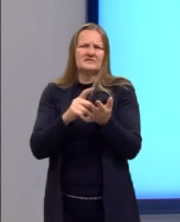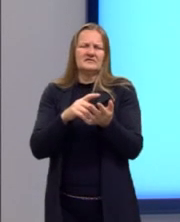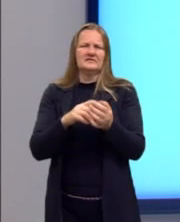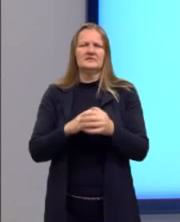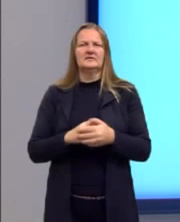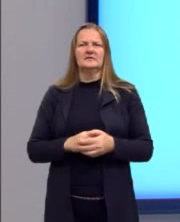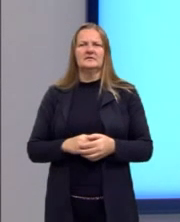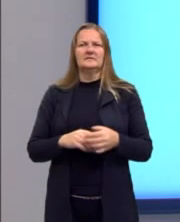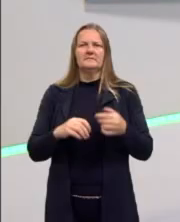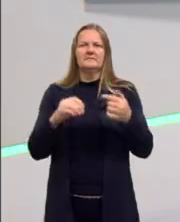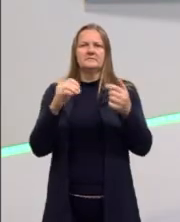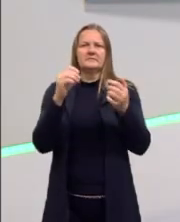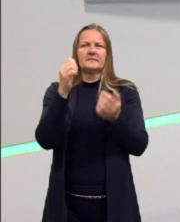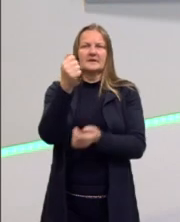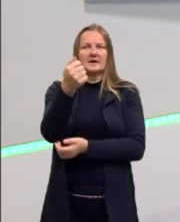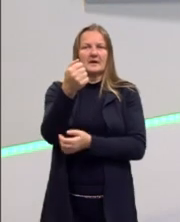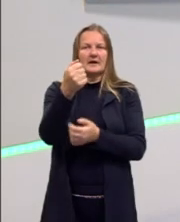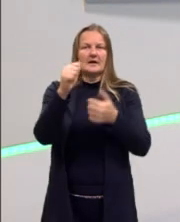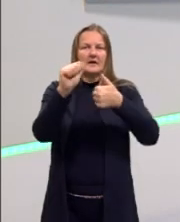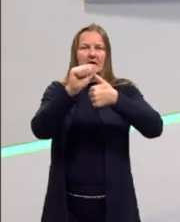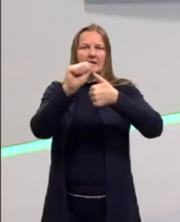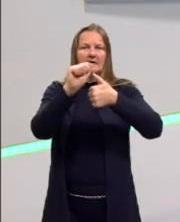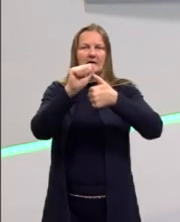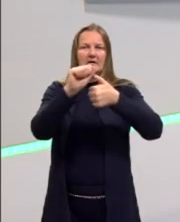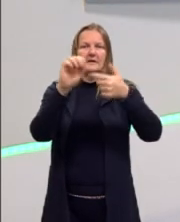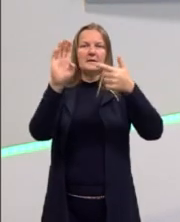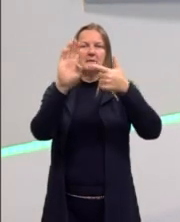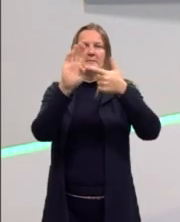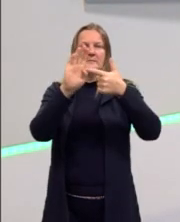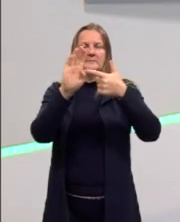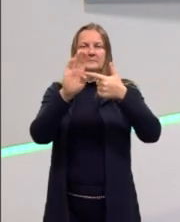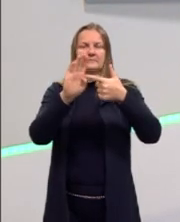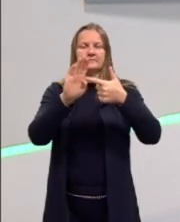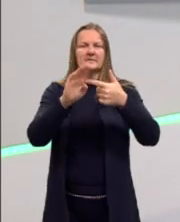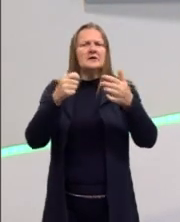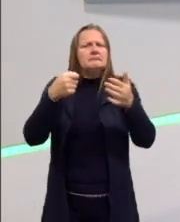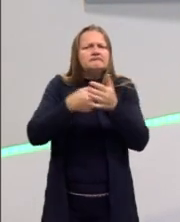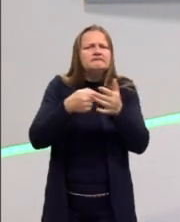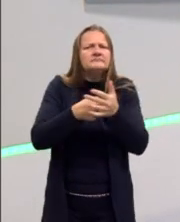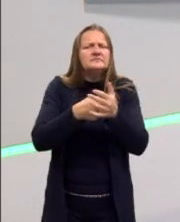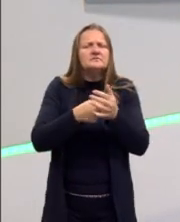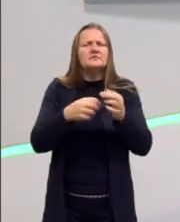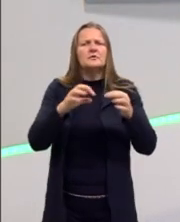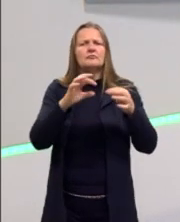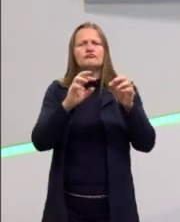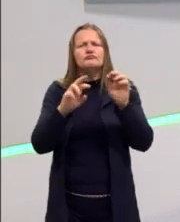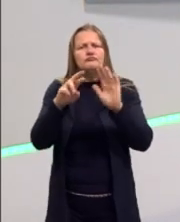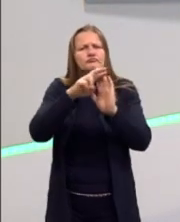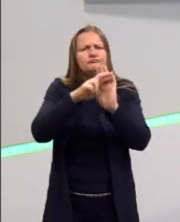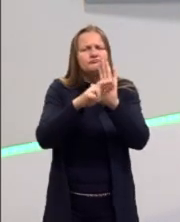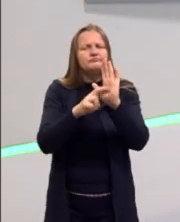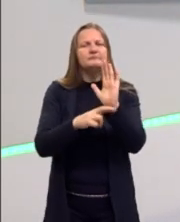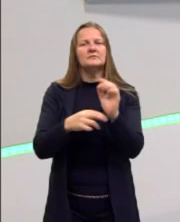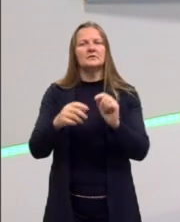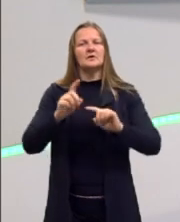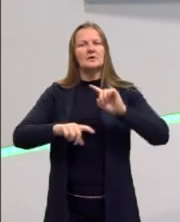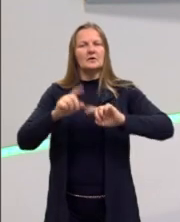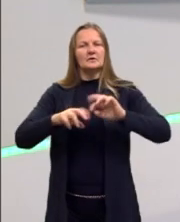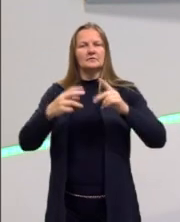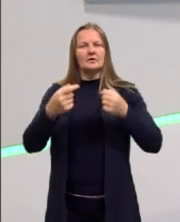industrial. Não tinha se industrializado. Alternativa B. Tentativa de regulação da atividade